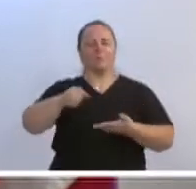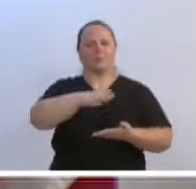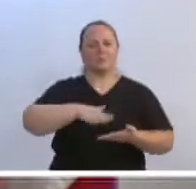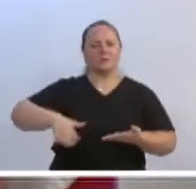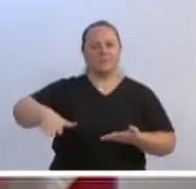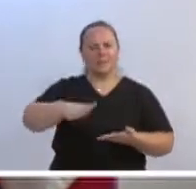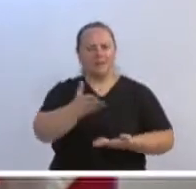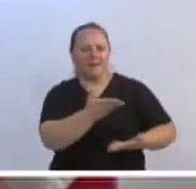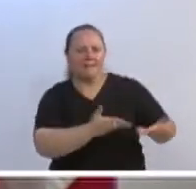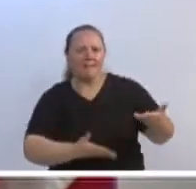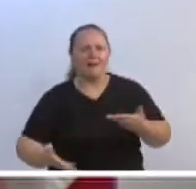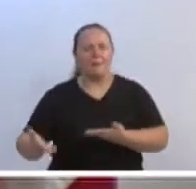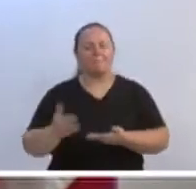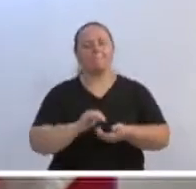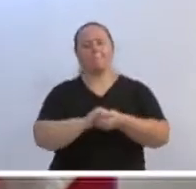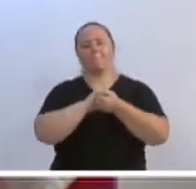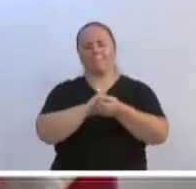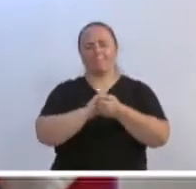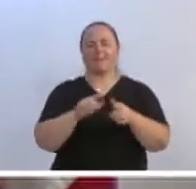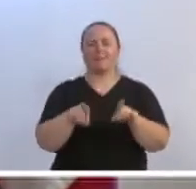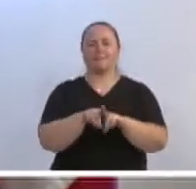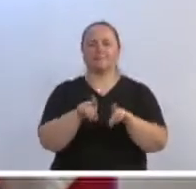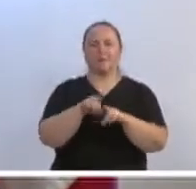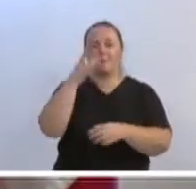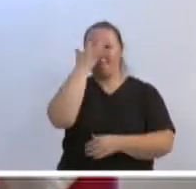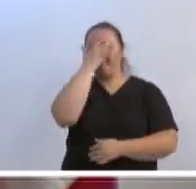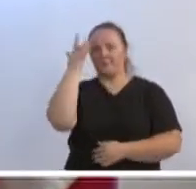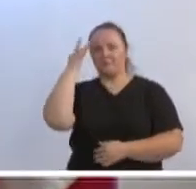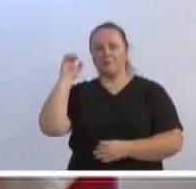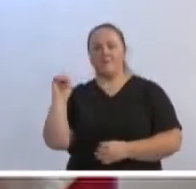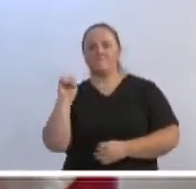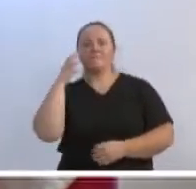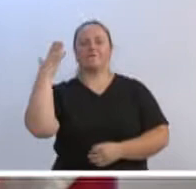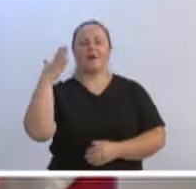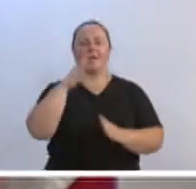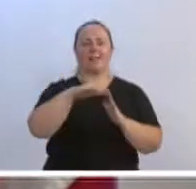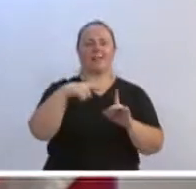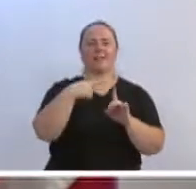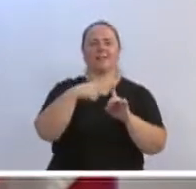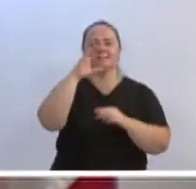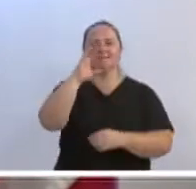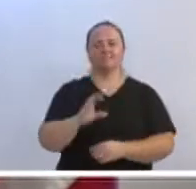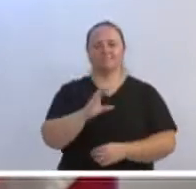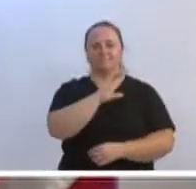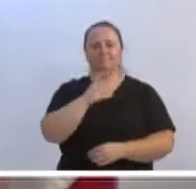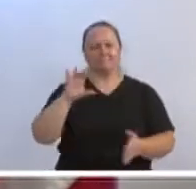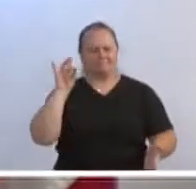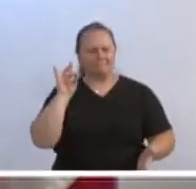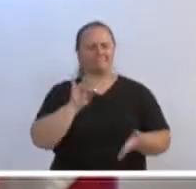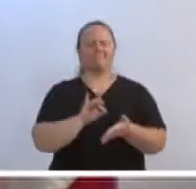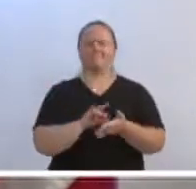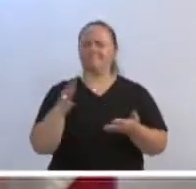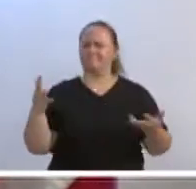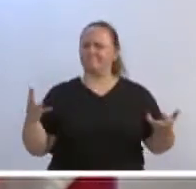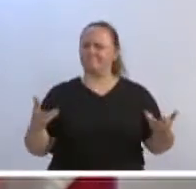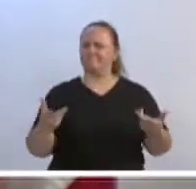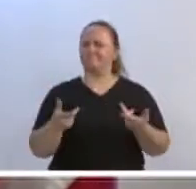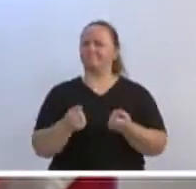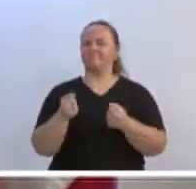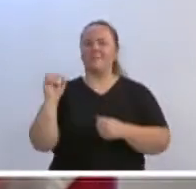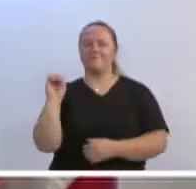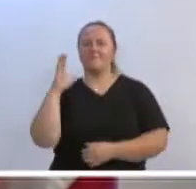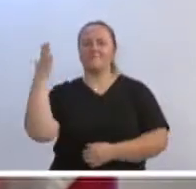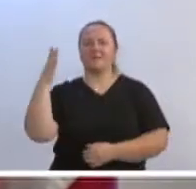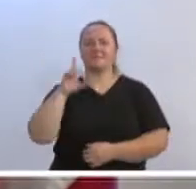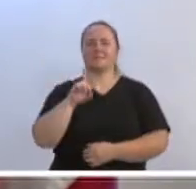eu quero cumprimentar a todos aqueles que participaram da Festa do Divino. Realmente estava maravilhosa. Cumprimento aqui o